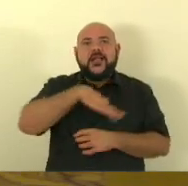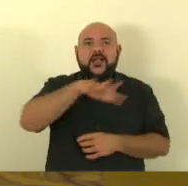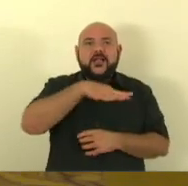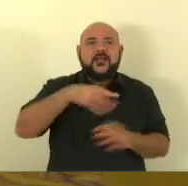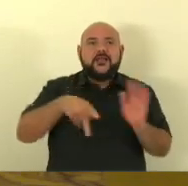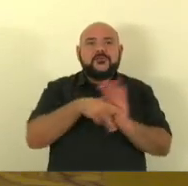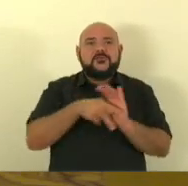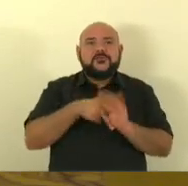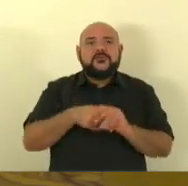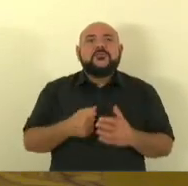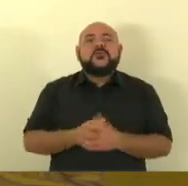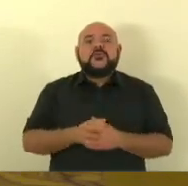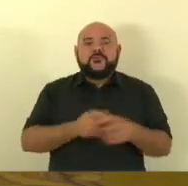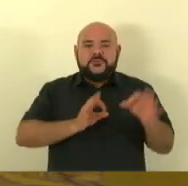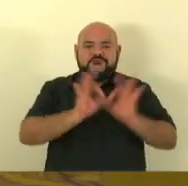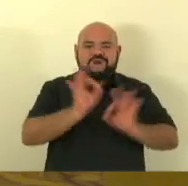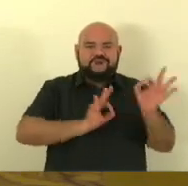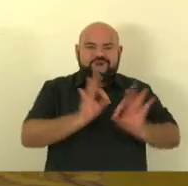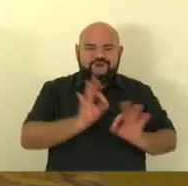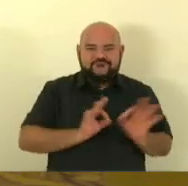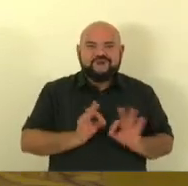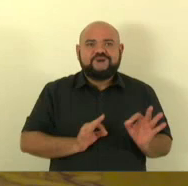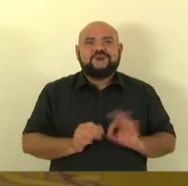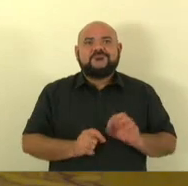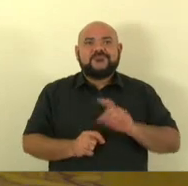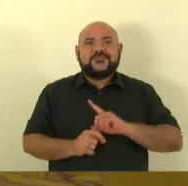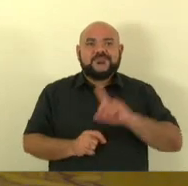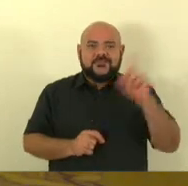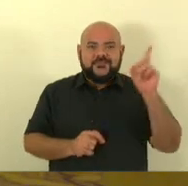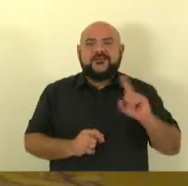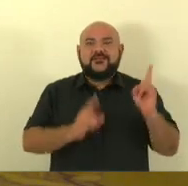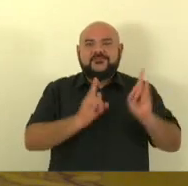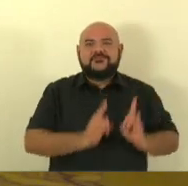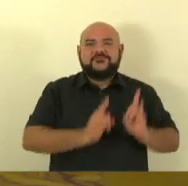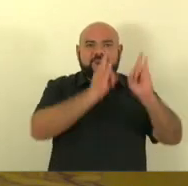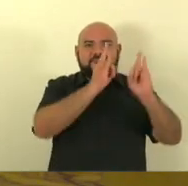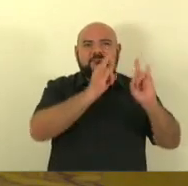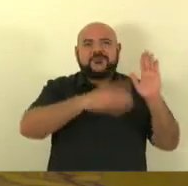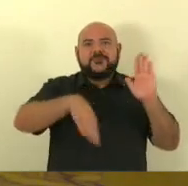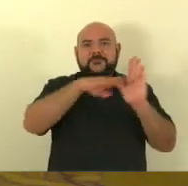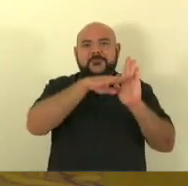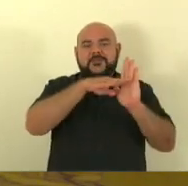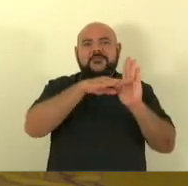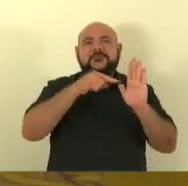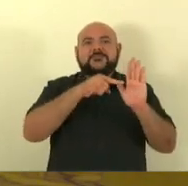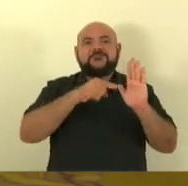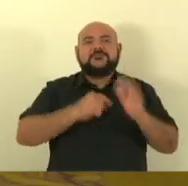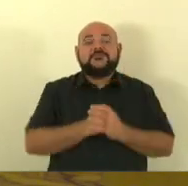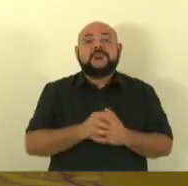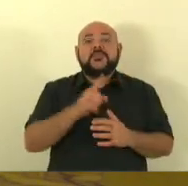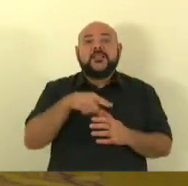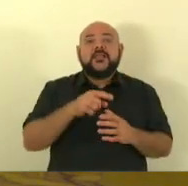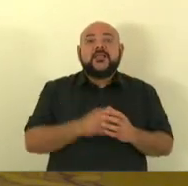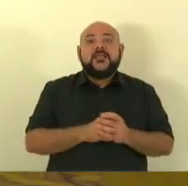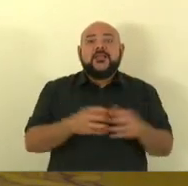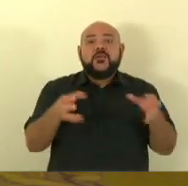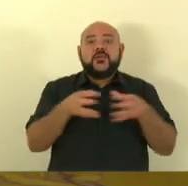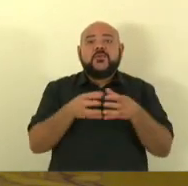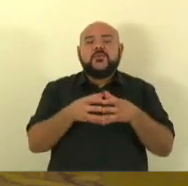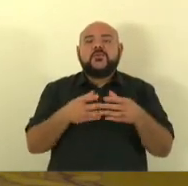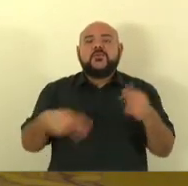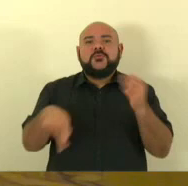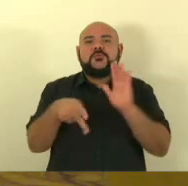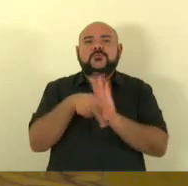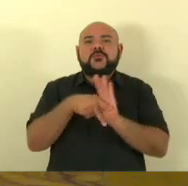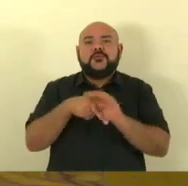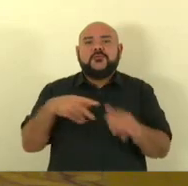vamos estar neste pavimento no primeiro andar está lá escrito Comissão de Proteção e Bem-Estar